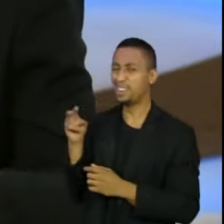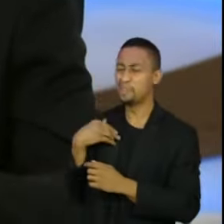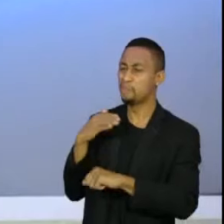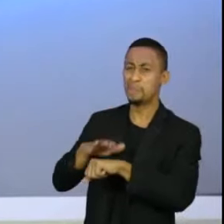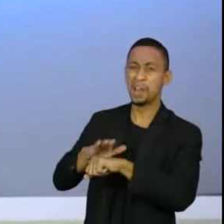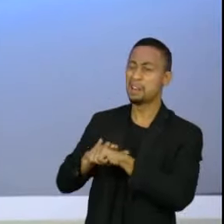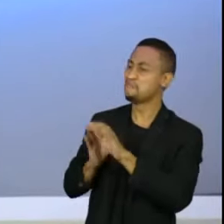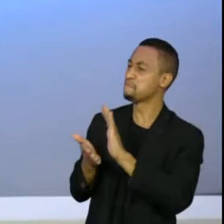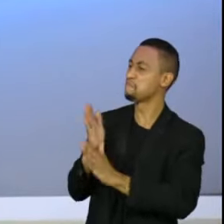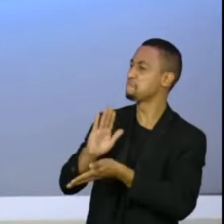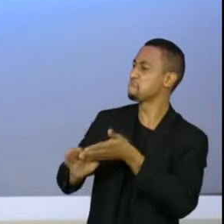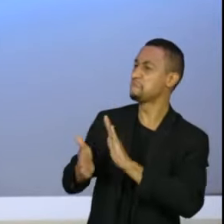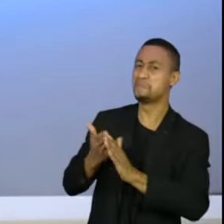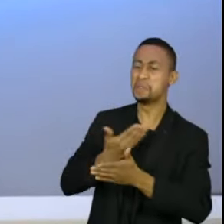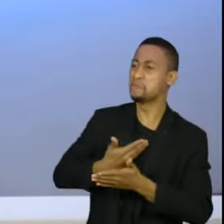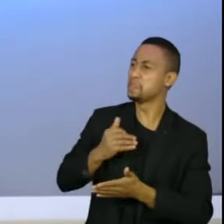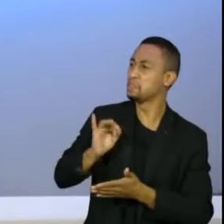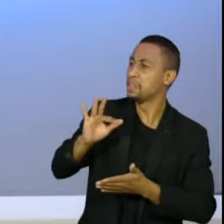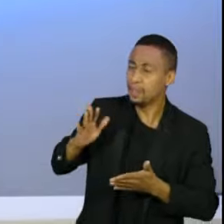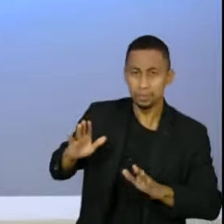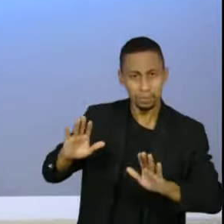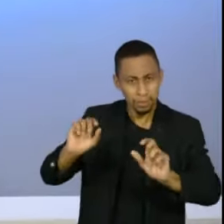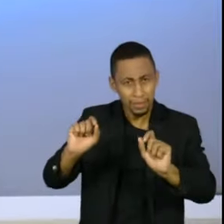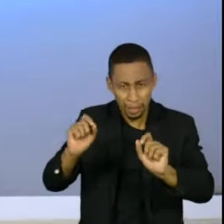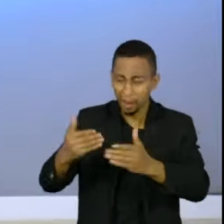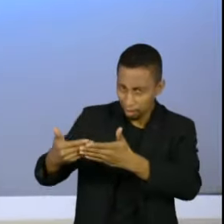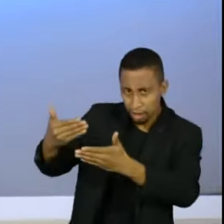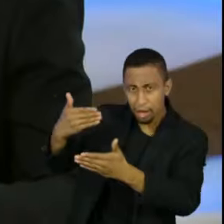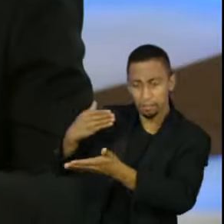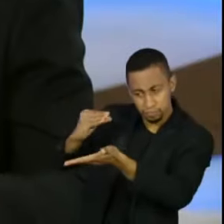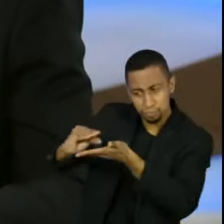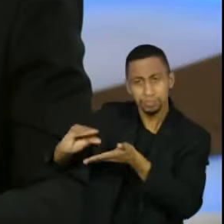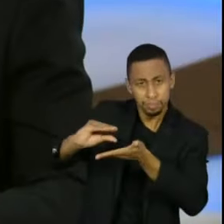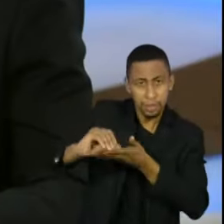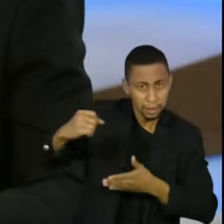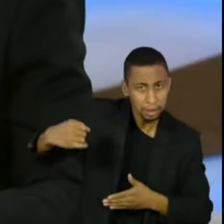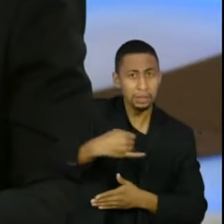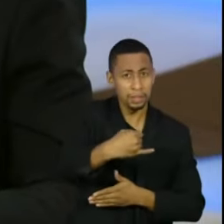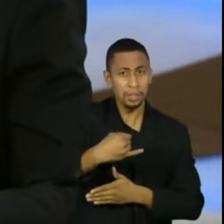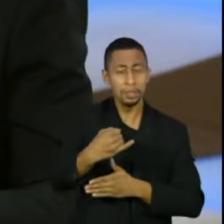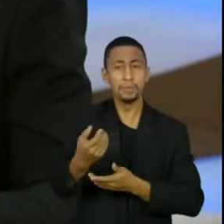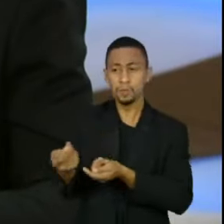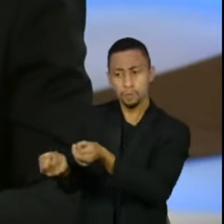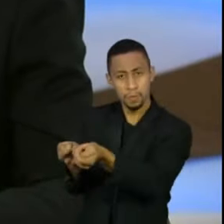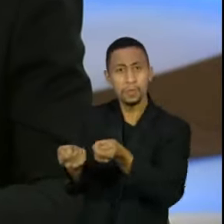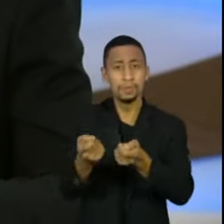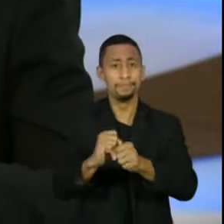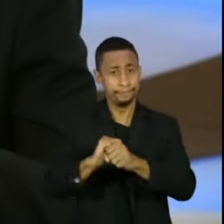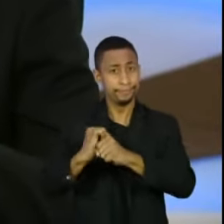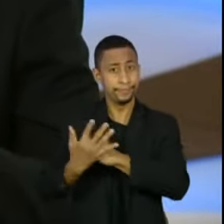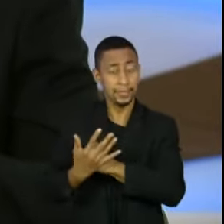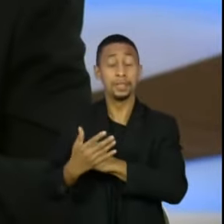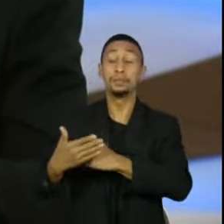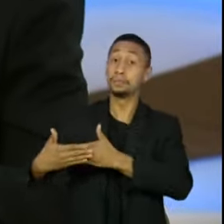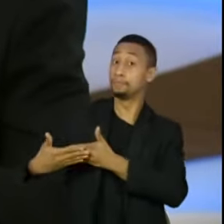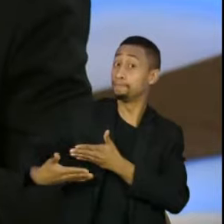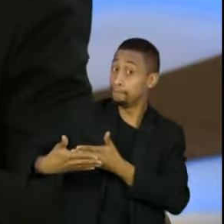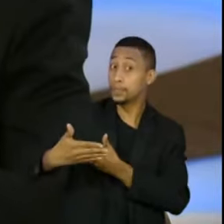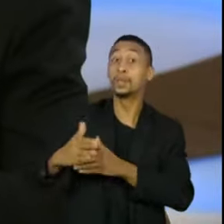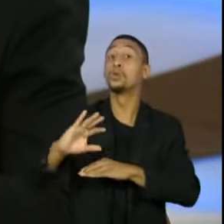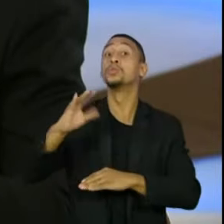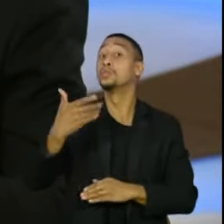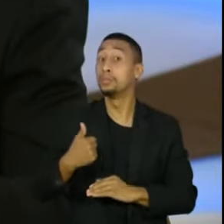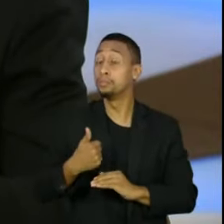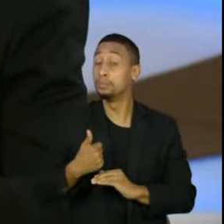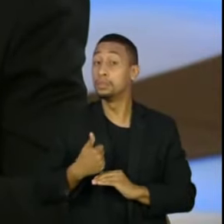reconhecer que no ano de 2020 houve uma irrigação de recursos para fazer o enfrentamento da pandemia, o que gerou inclusive um déficit